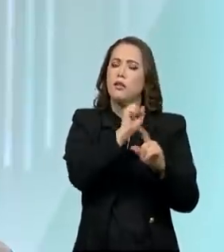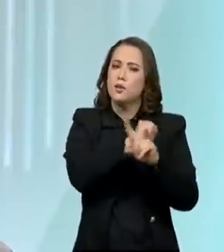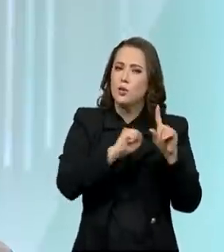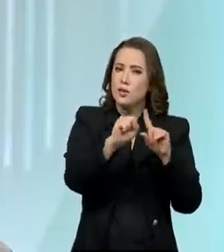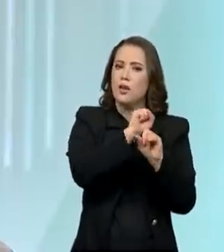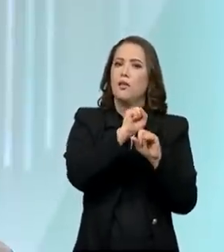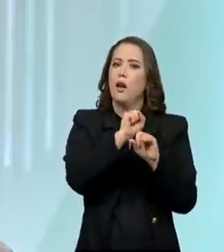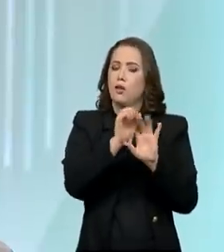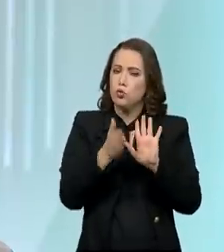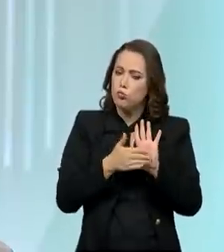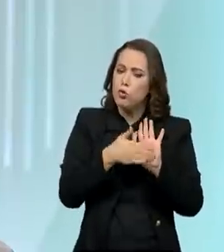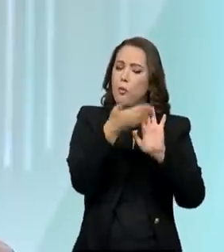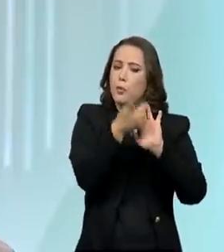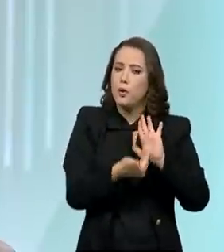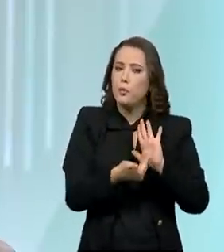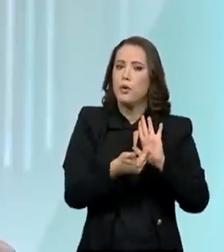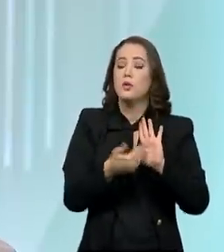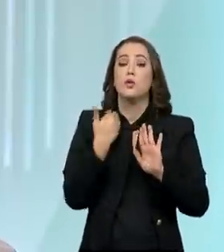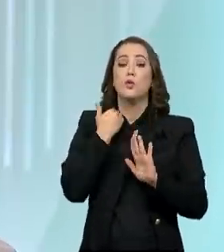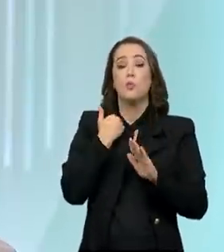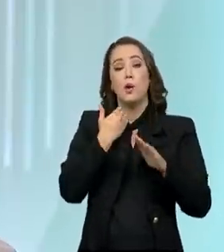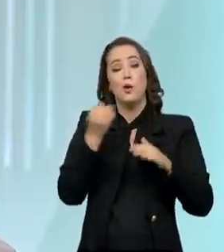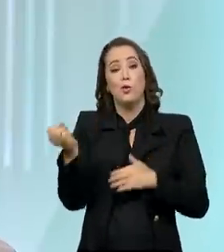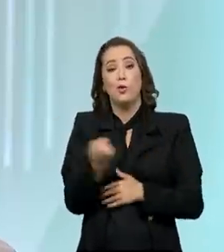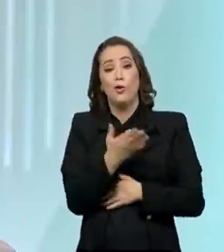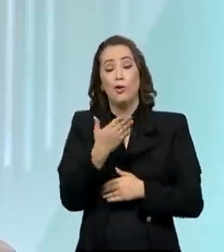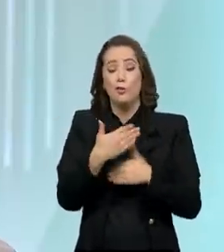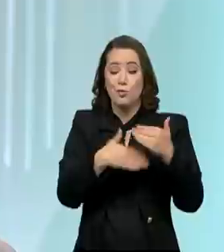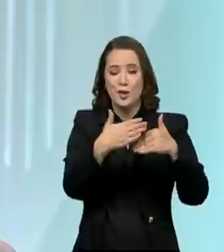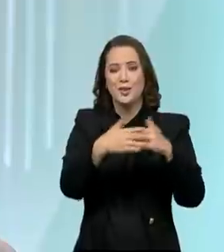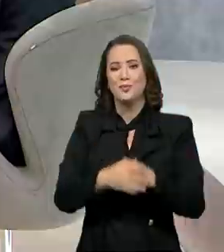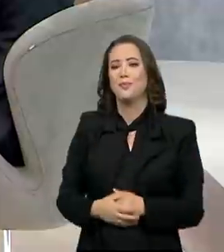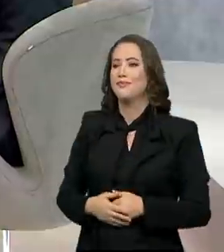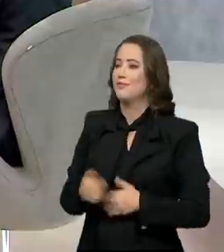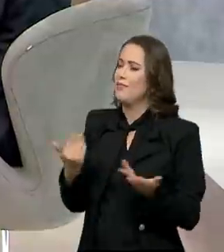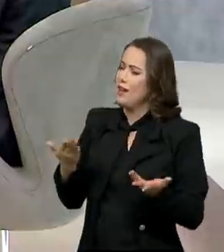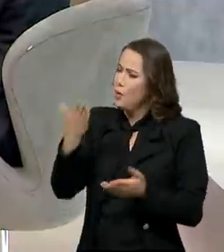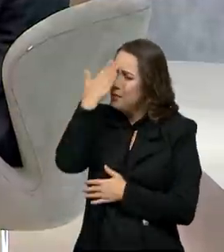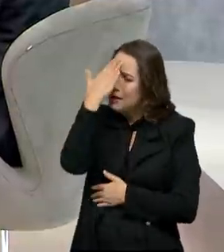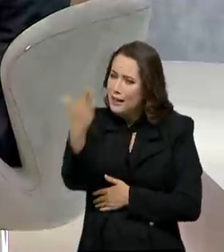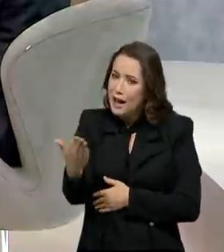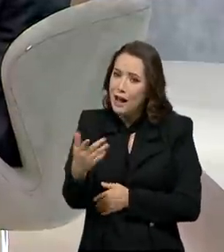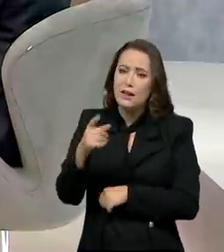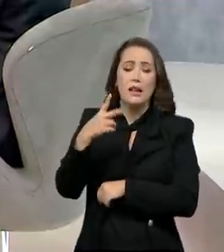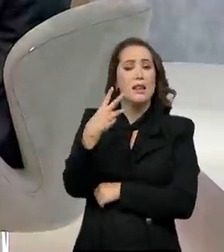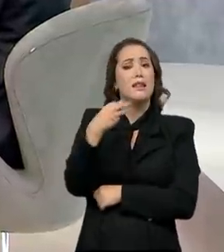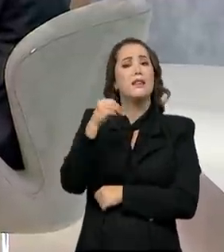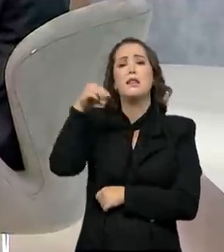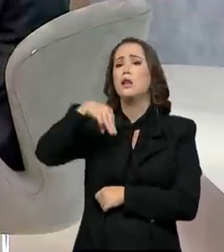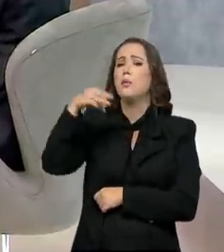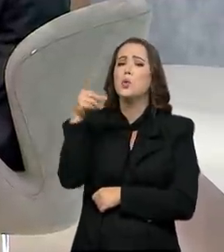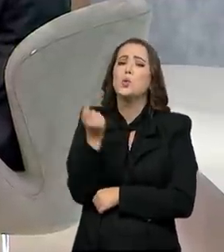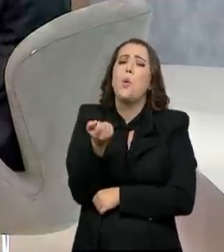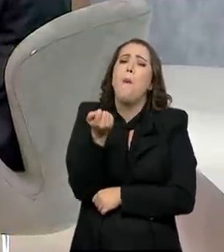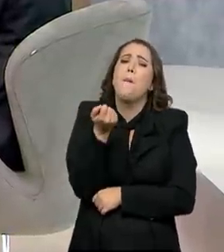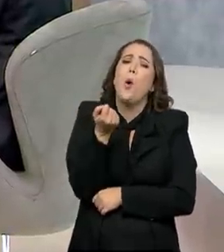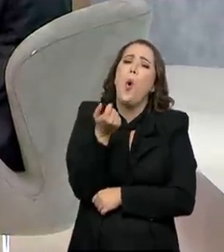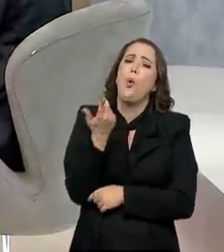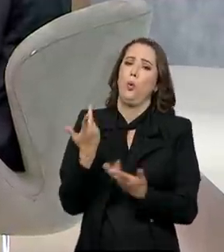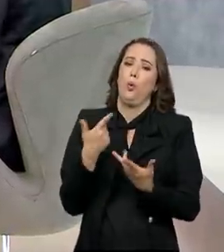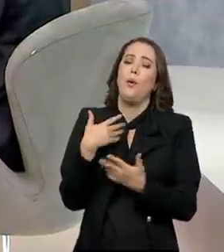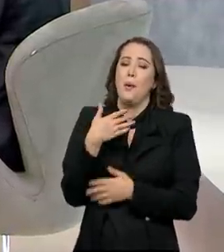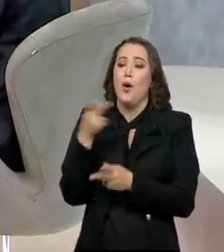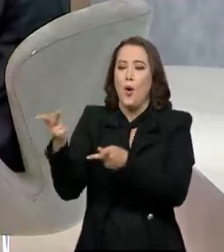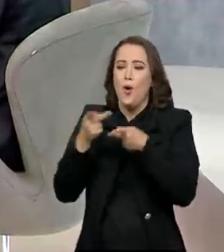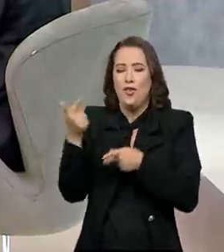objetivo de um banco de desenvolvimento moderno. Muito obrigado, presidente. Como meia hora é pouco, já deixo o convite para o senhor voltar aqui para a gente falar